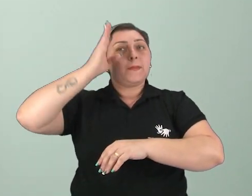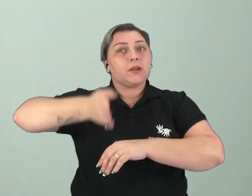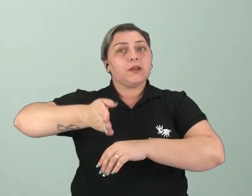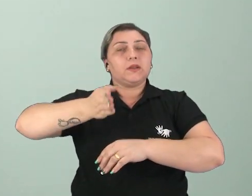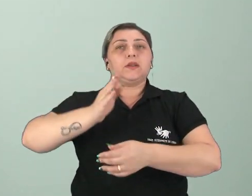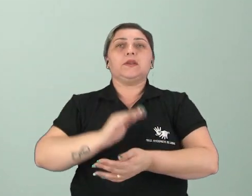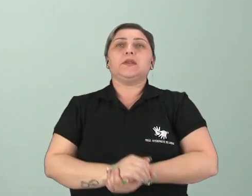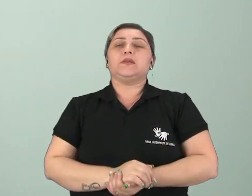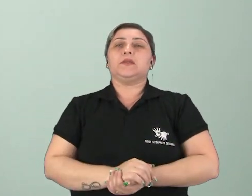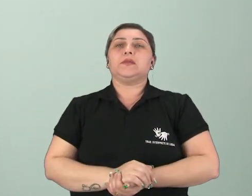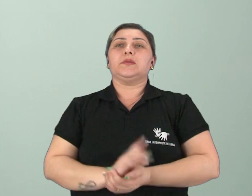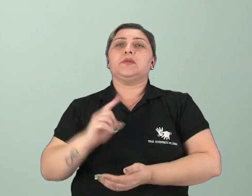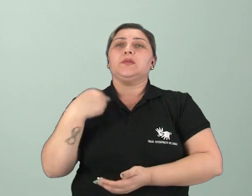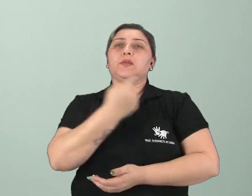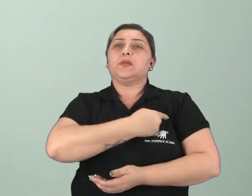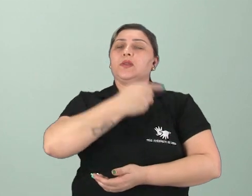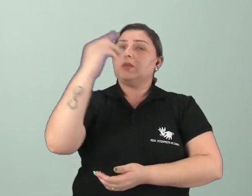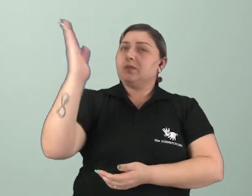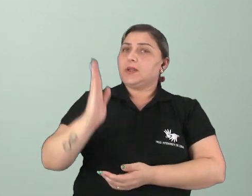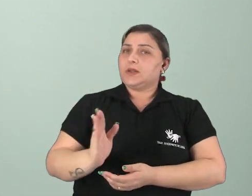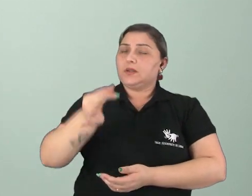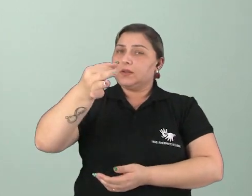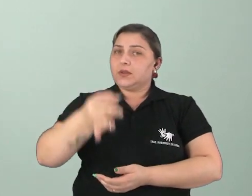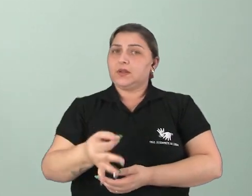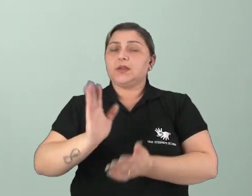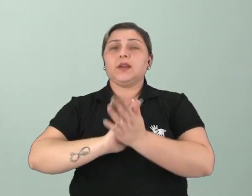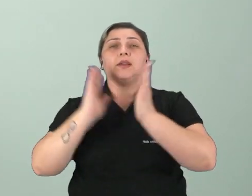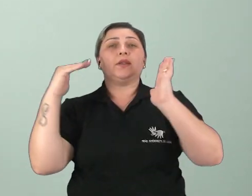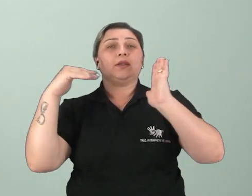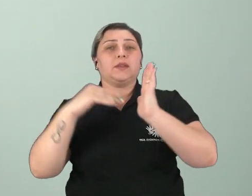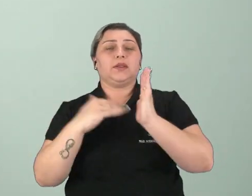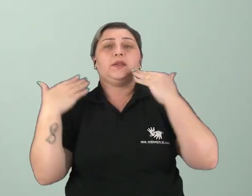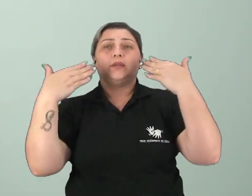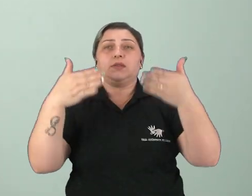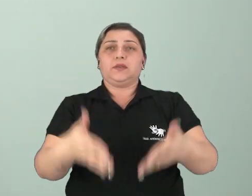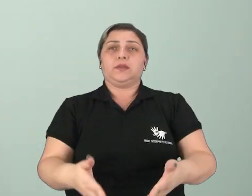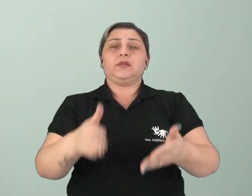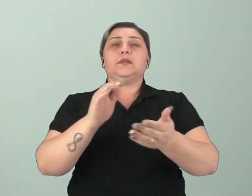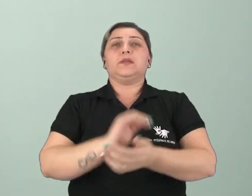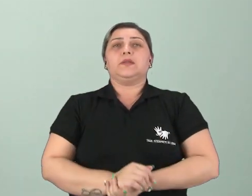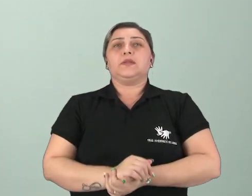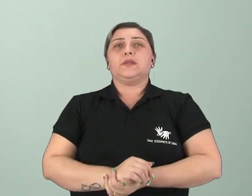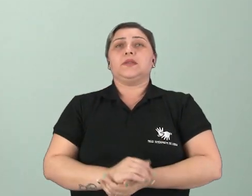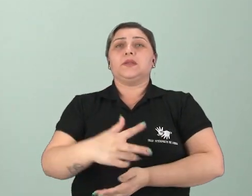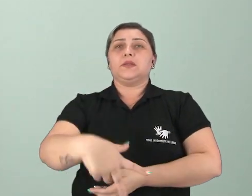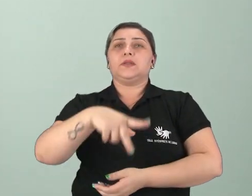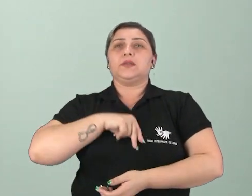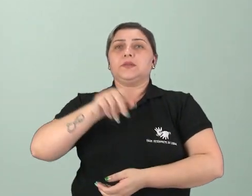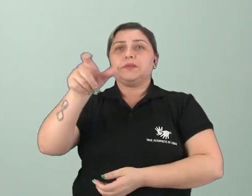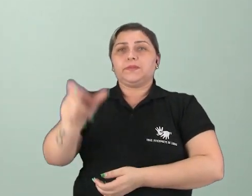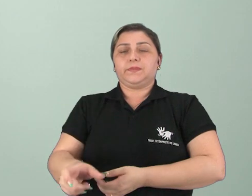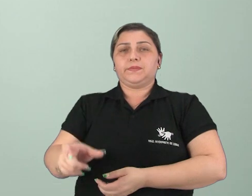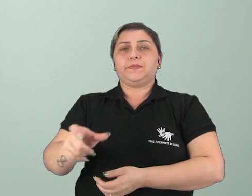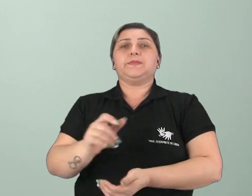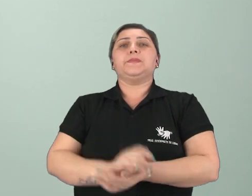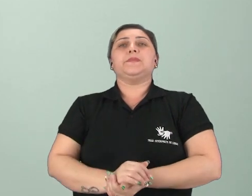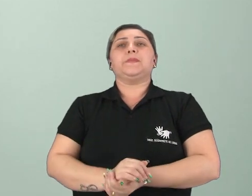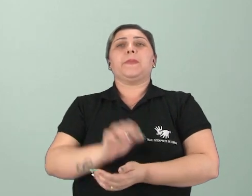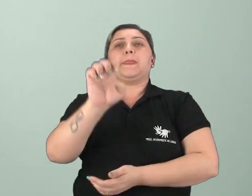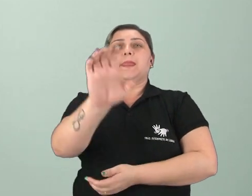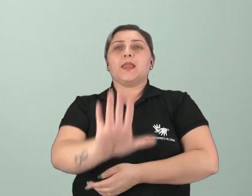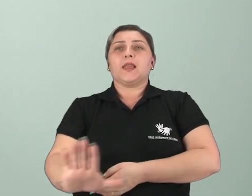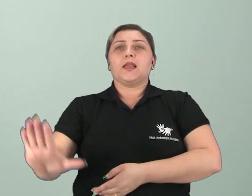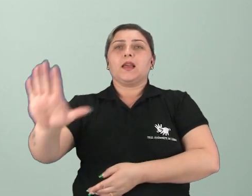aqui do nosso Brasil, certo? Até a chegada dos portugueses que vieram da